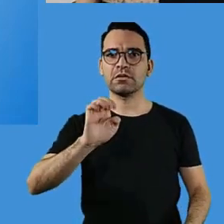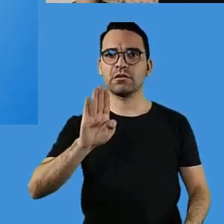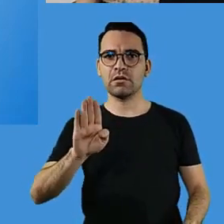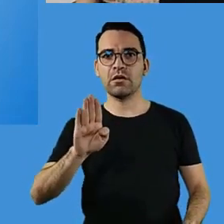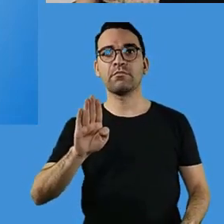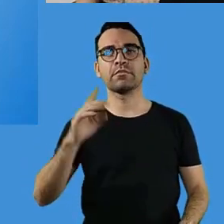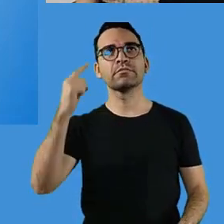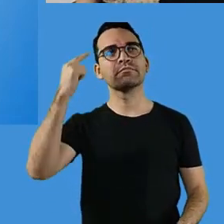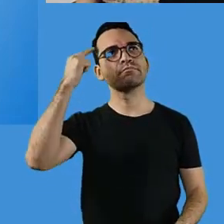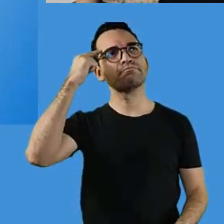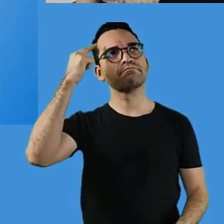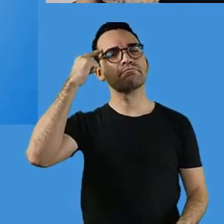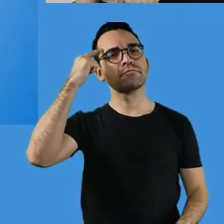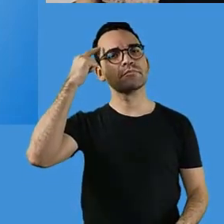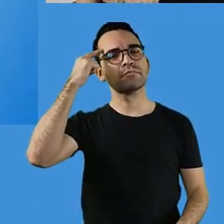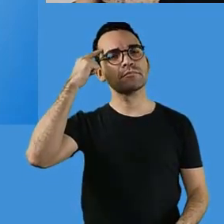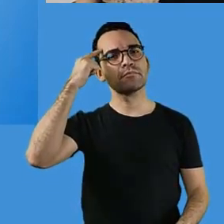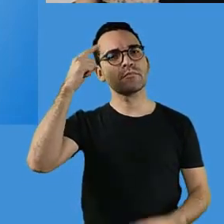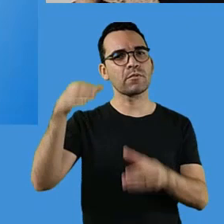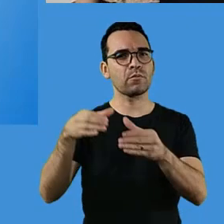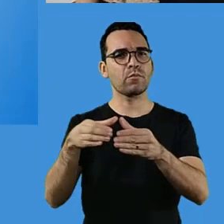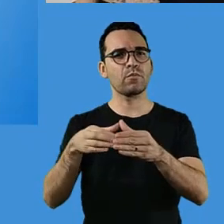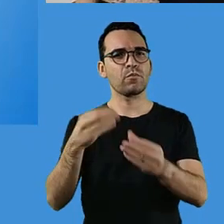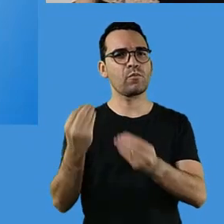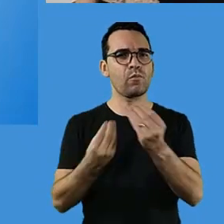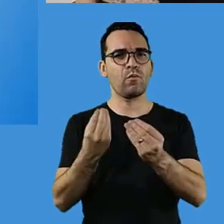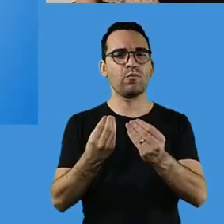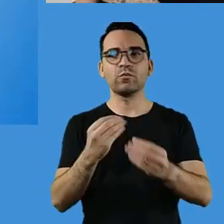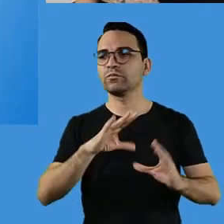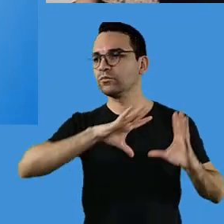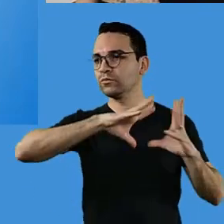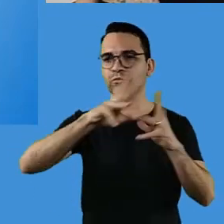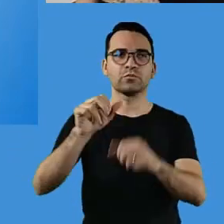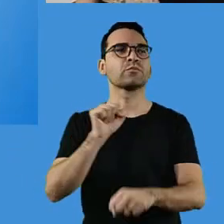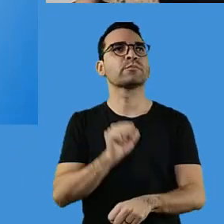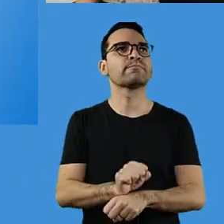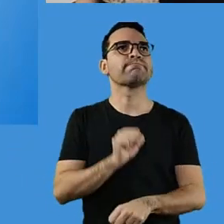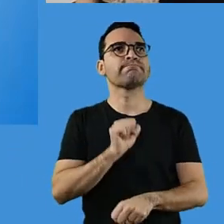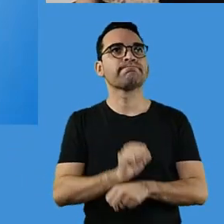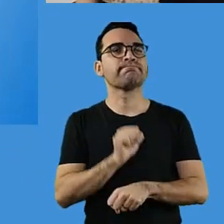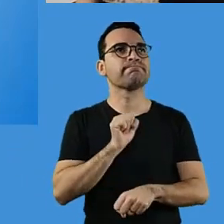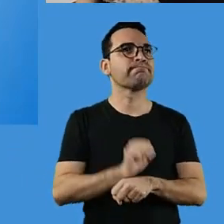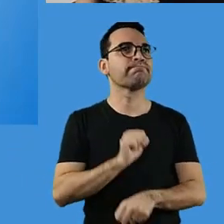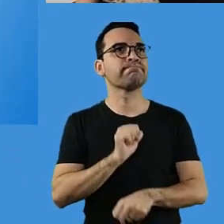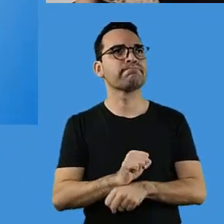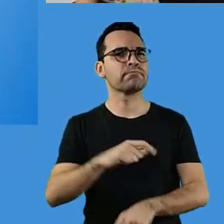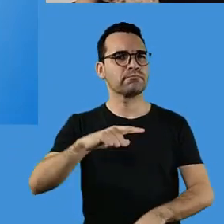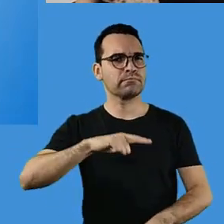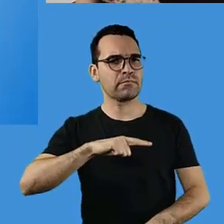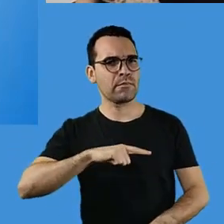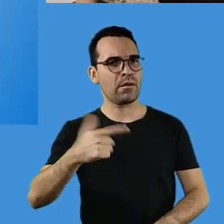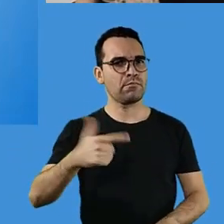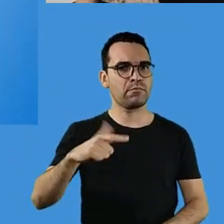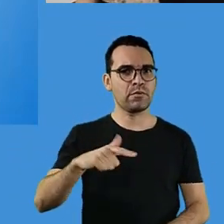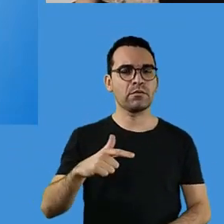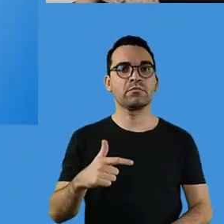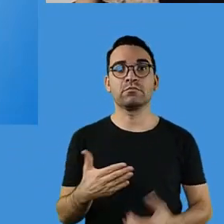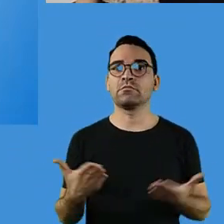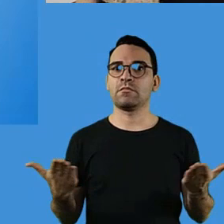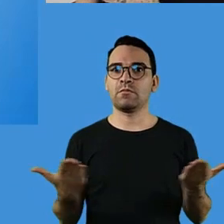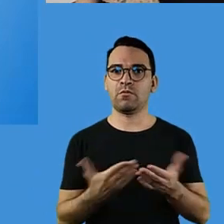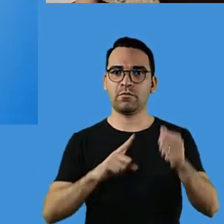e o SAEB estava nessa mesma perspectiva, de todos, nessa expectativa, se aconteceria ou não.